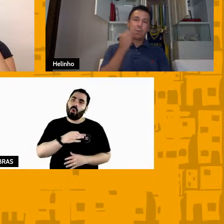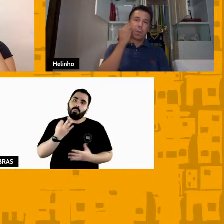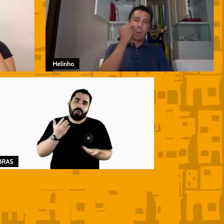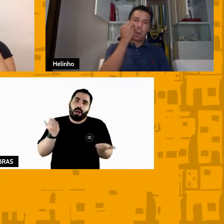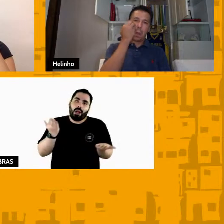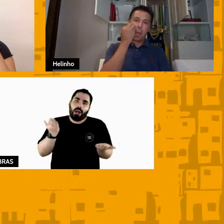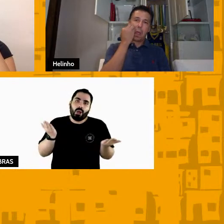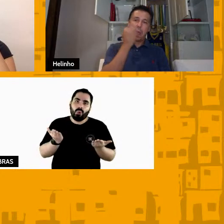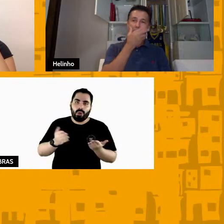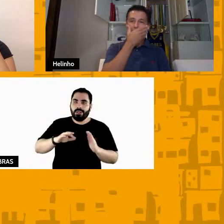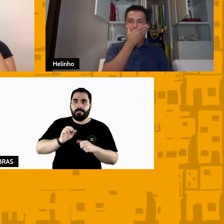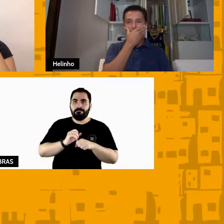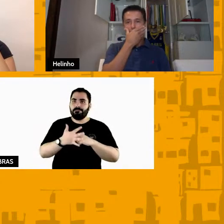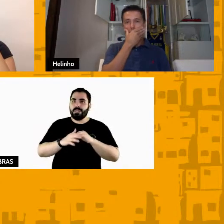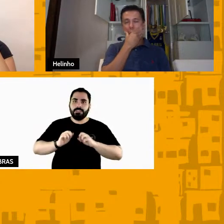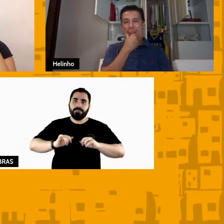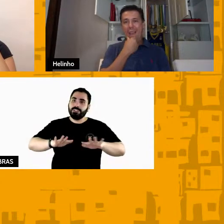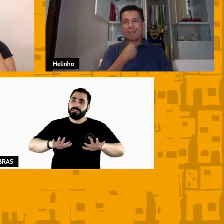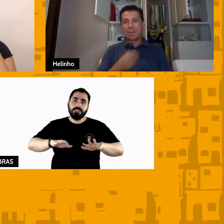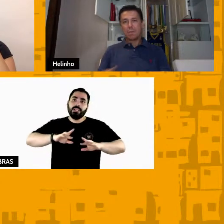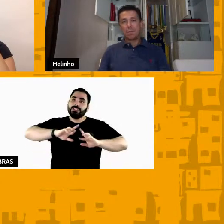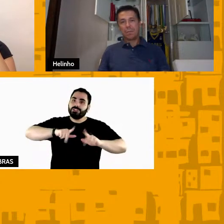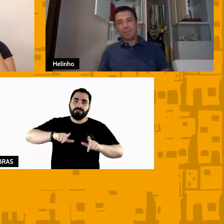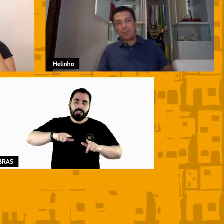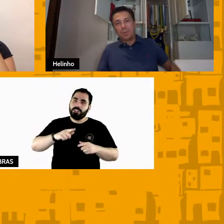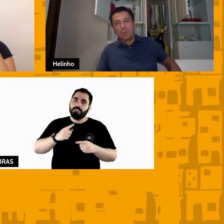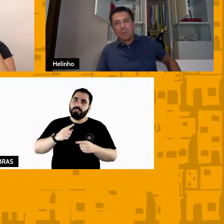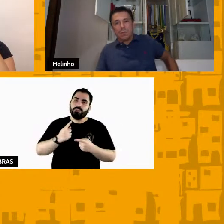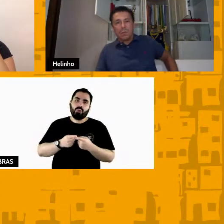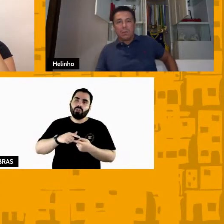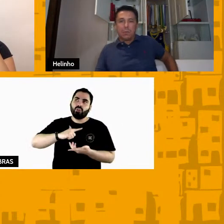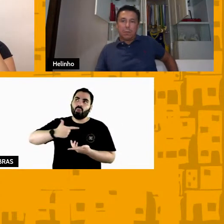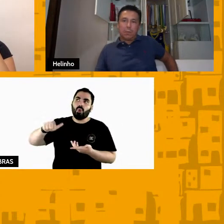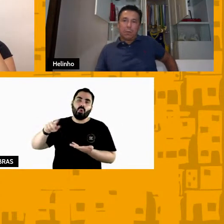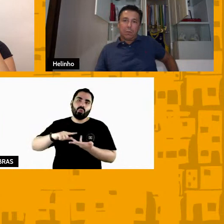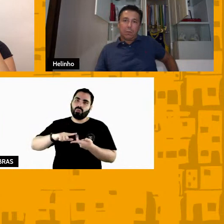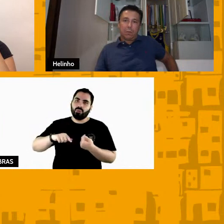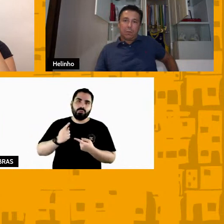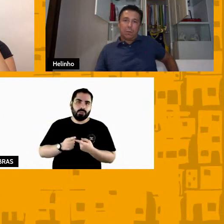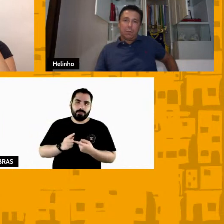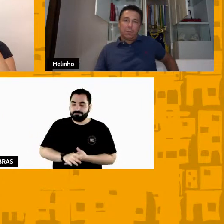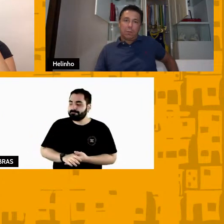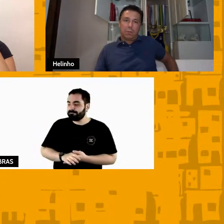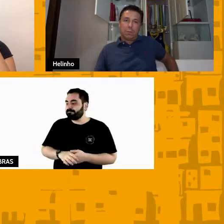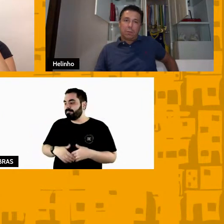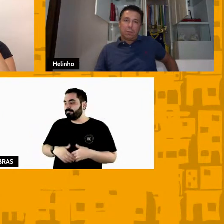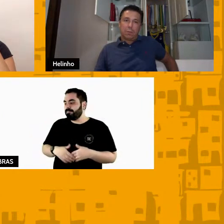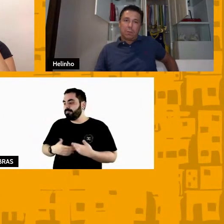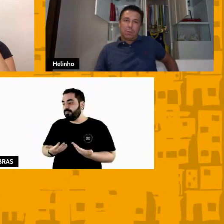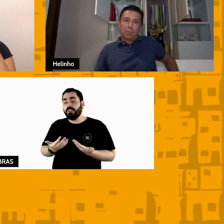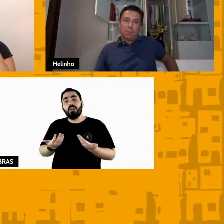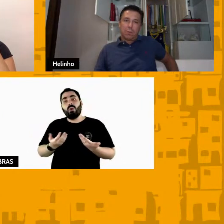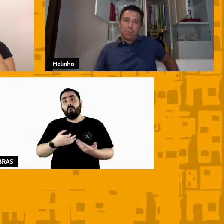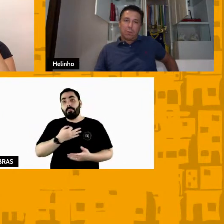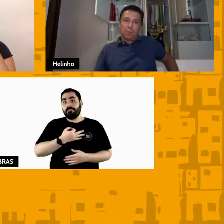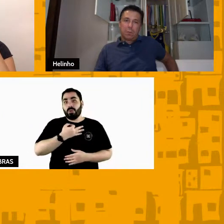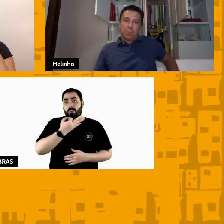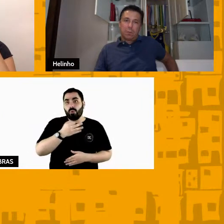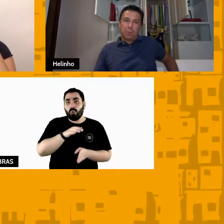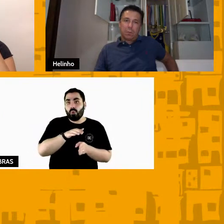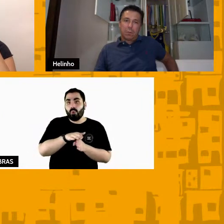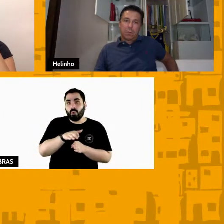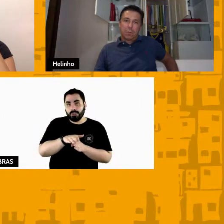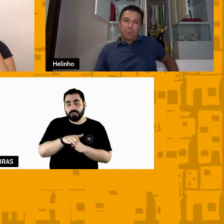então eu daria um conselho para quem tiver querendo que seja proativo que seja um